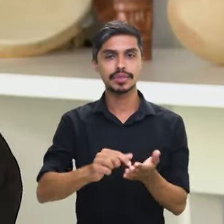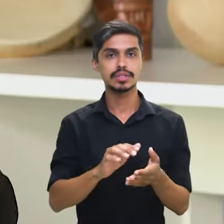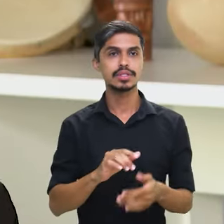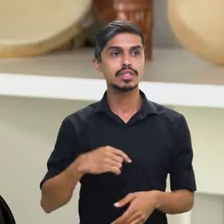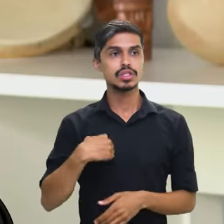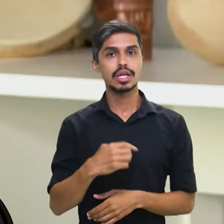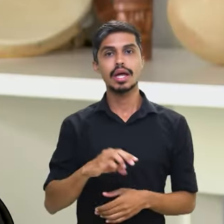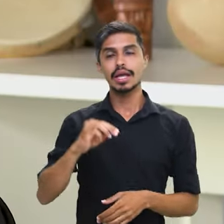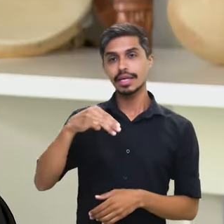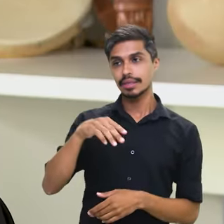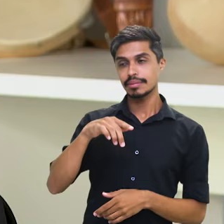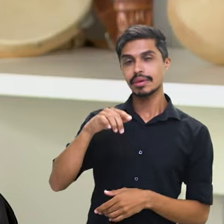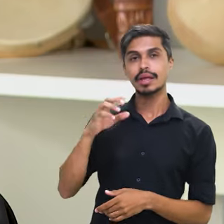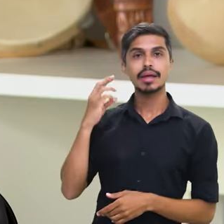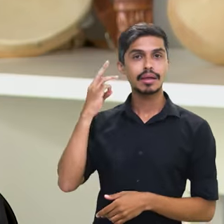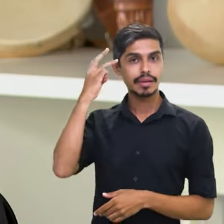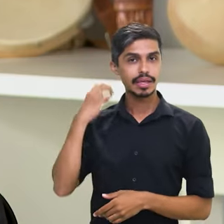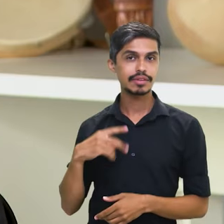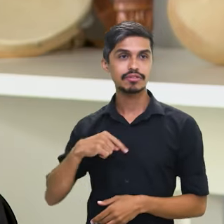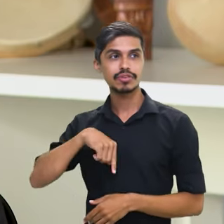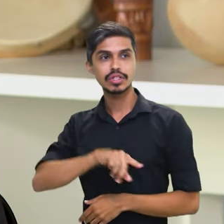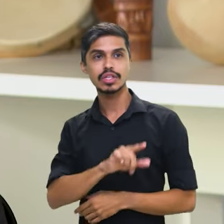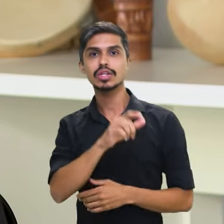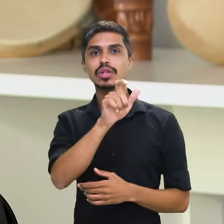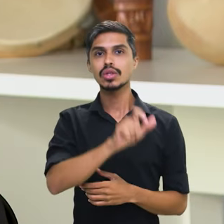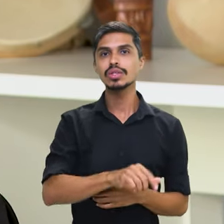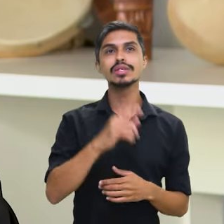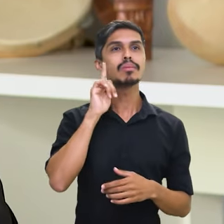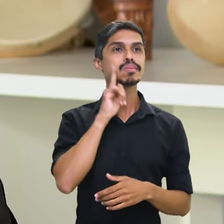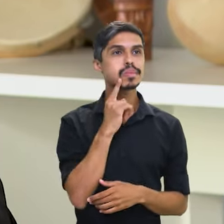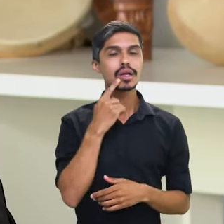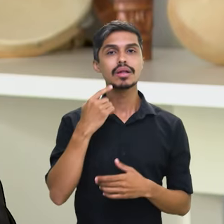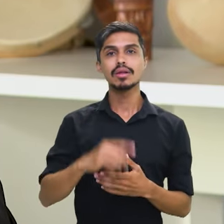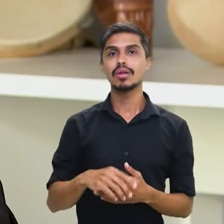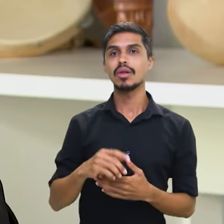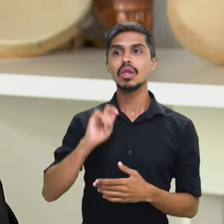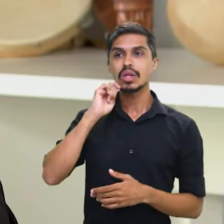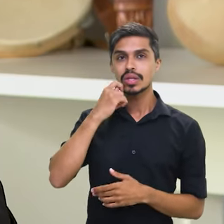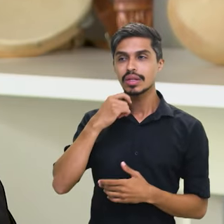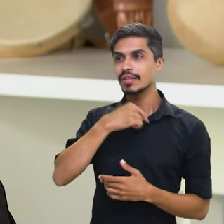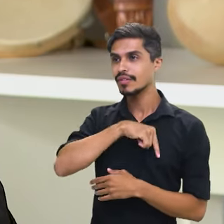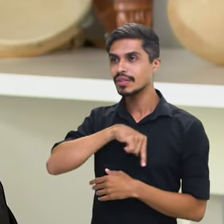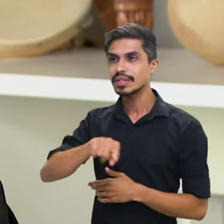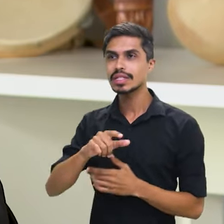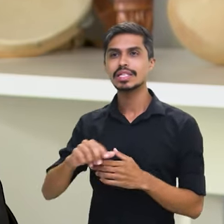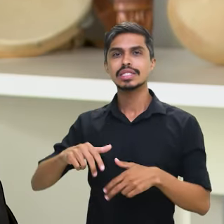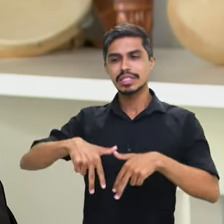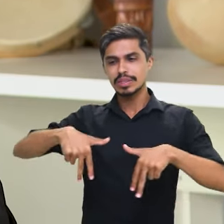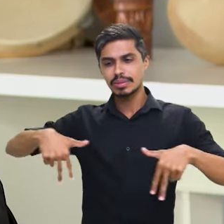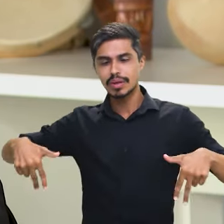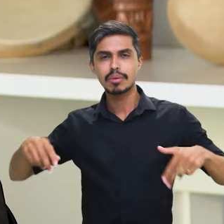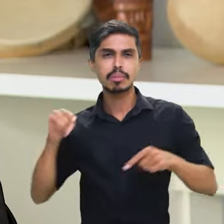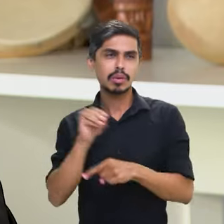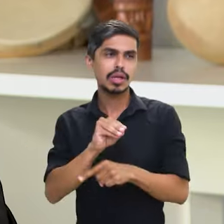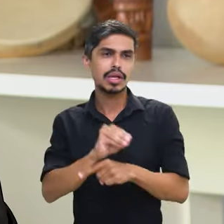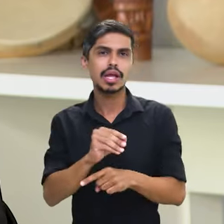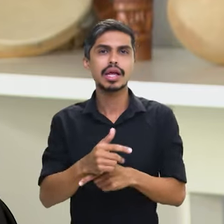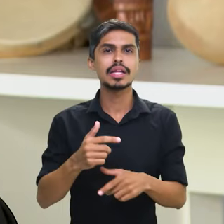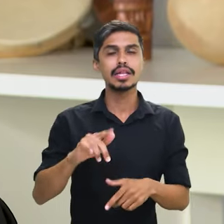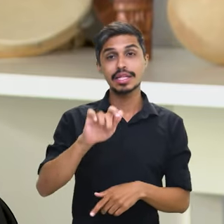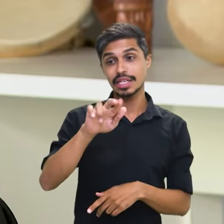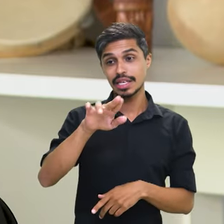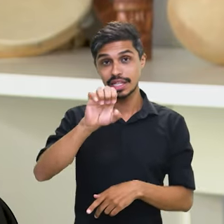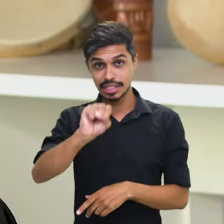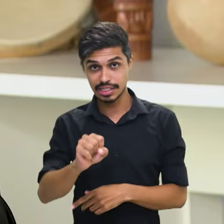Guedes esteve nos Estados Unidos, o ministro Silvio Almeida tem feito um estímulo para criar um cinturão de proteção para as